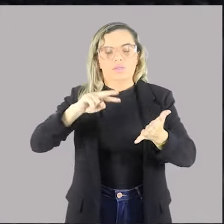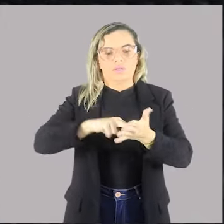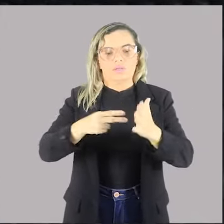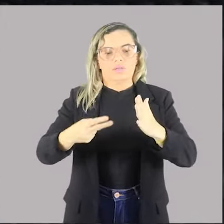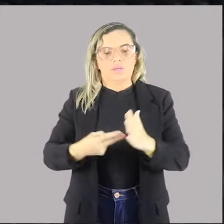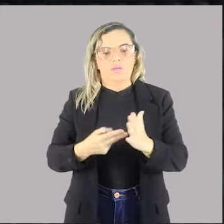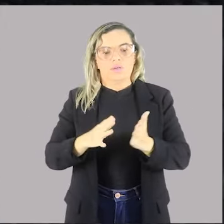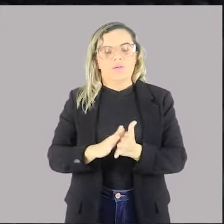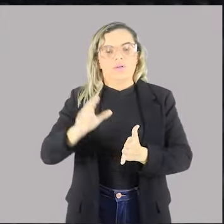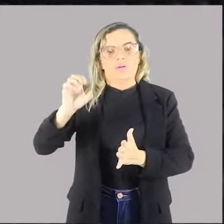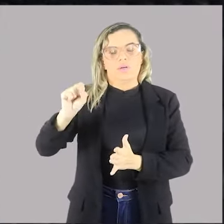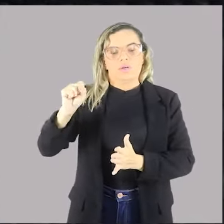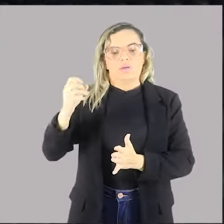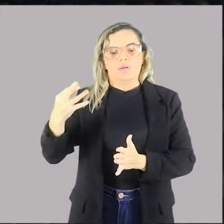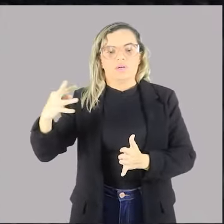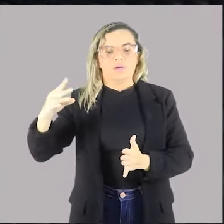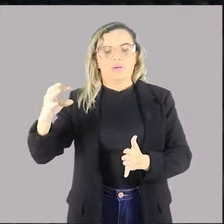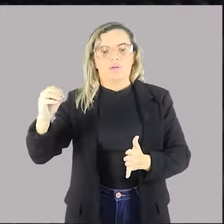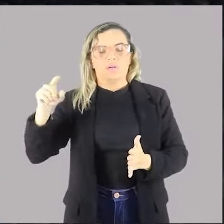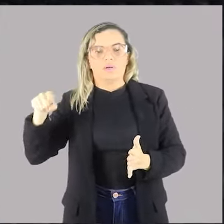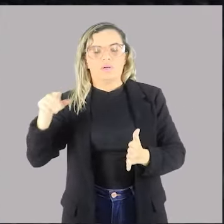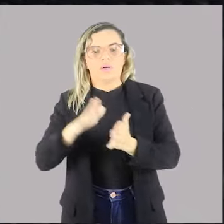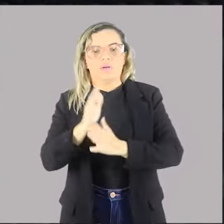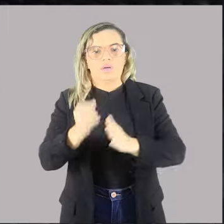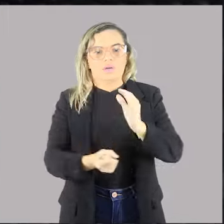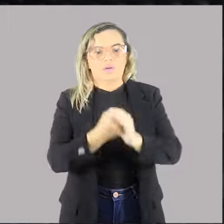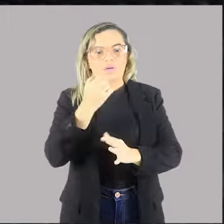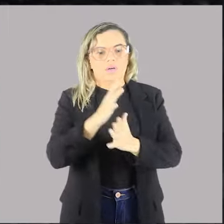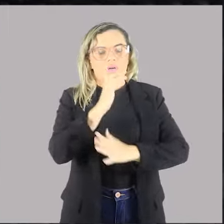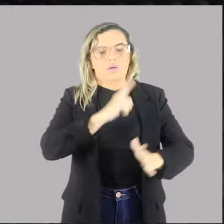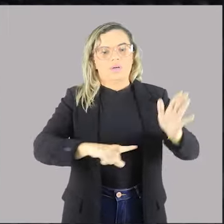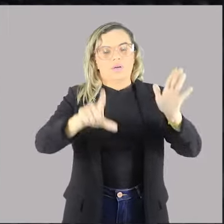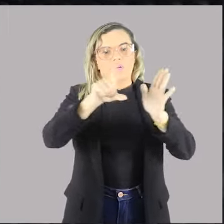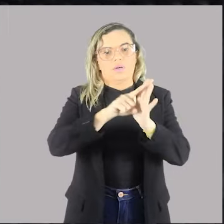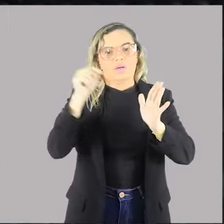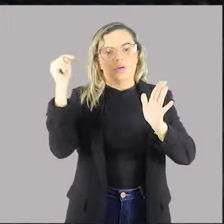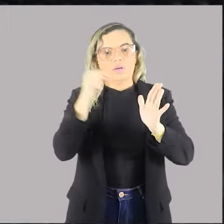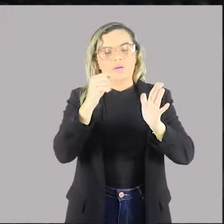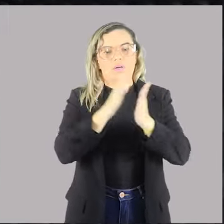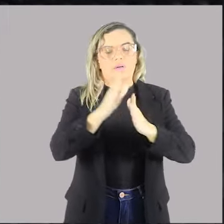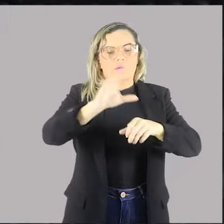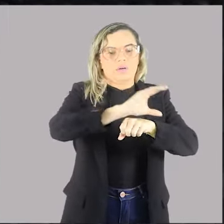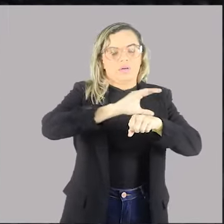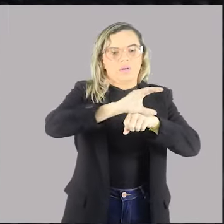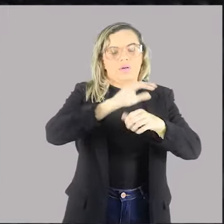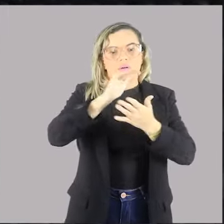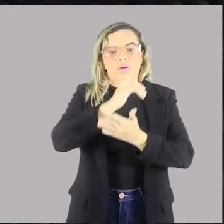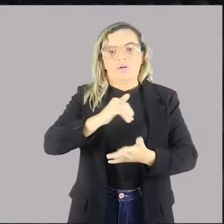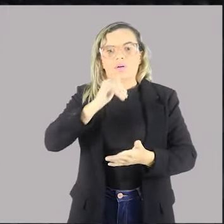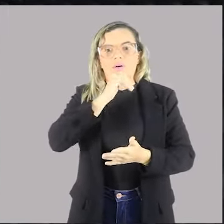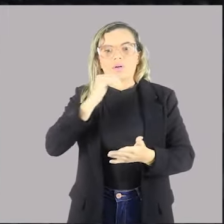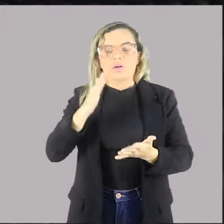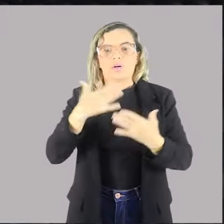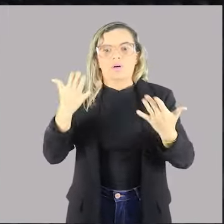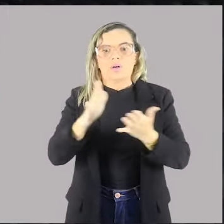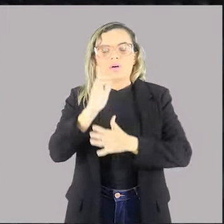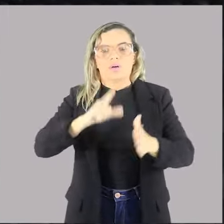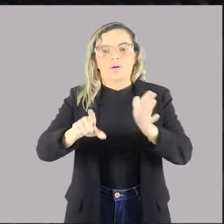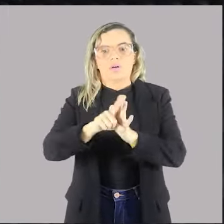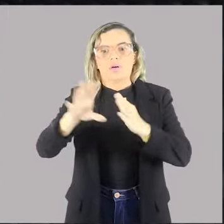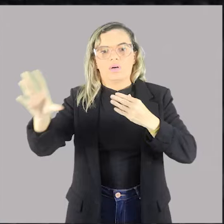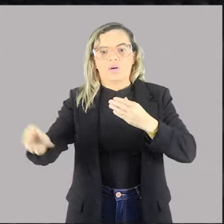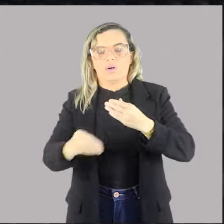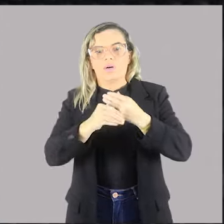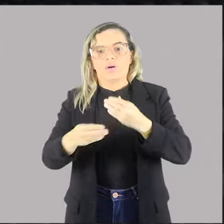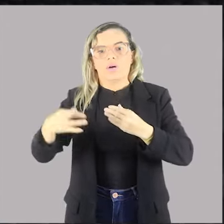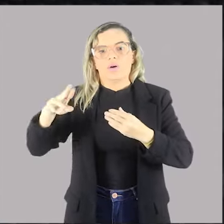estrito é a lei criada por processo legislativo determinado na Constituição. Por exemplo, as leis complementares, as